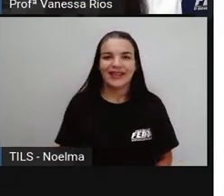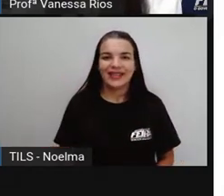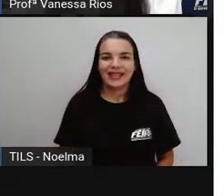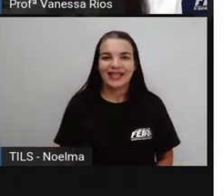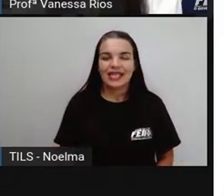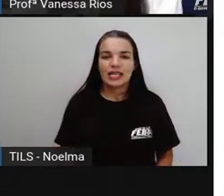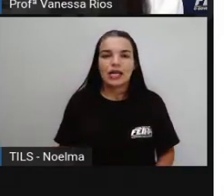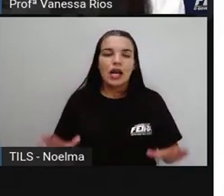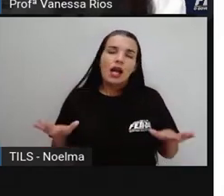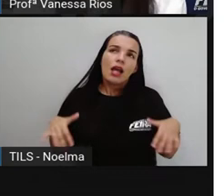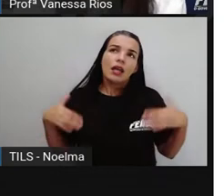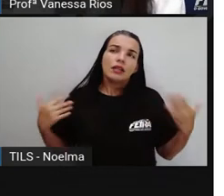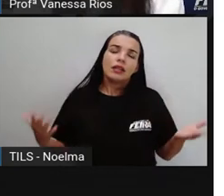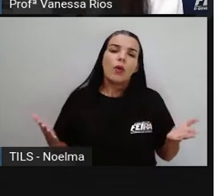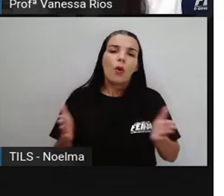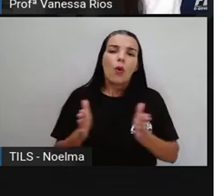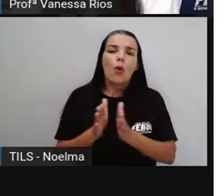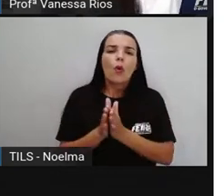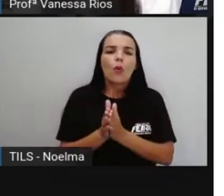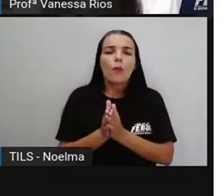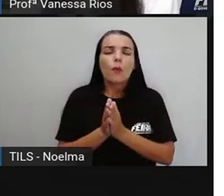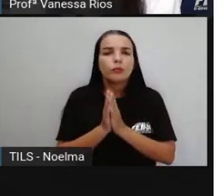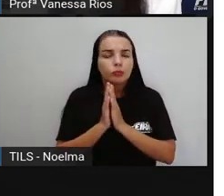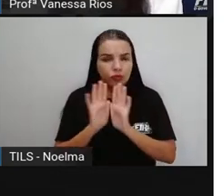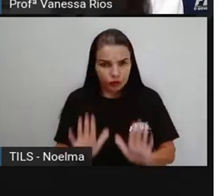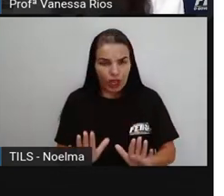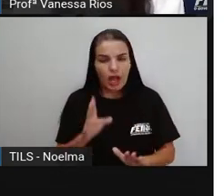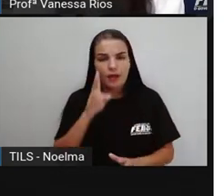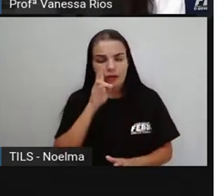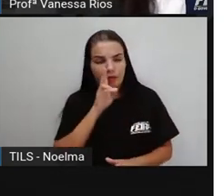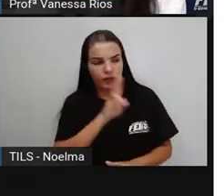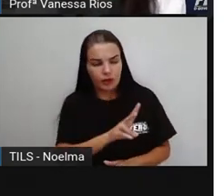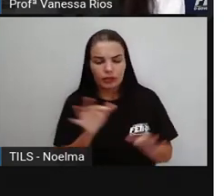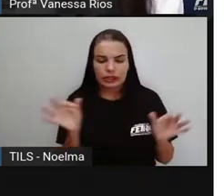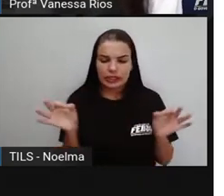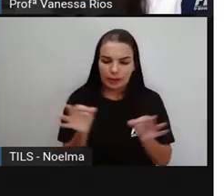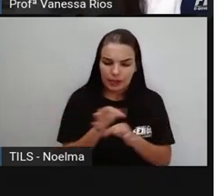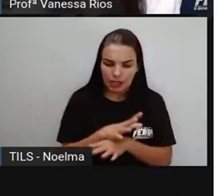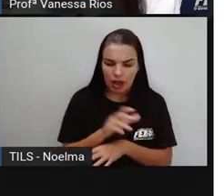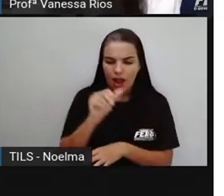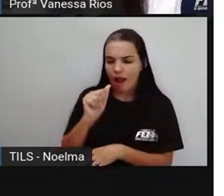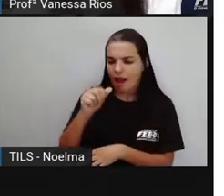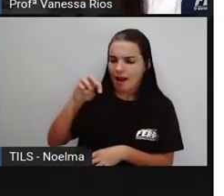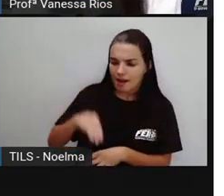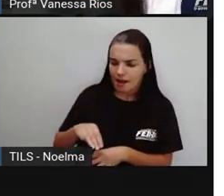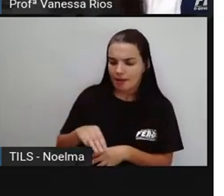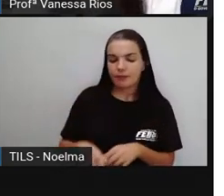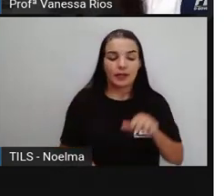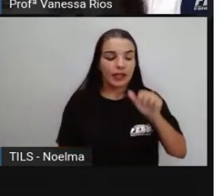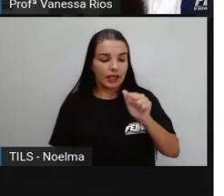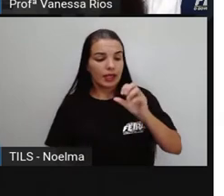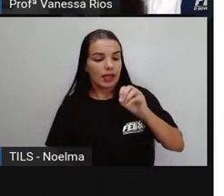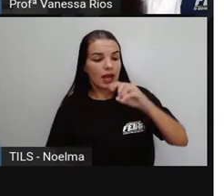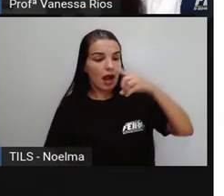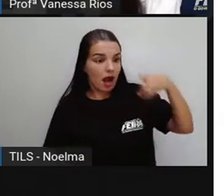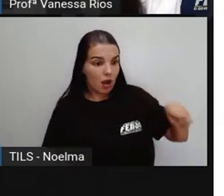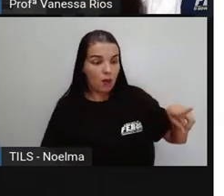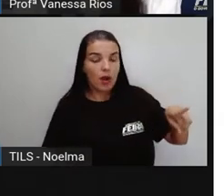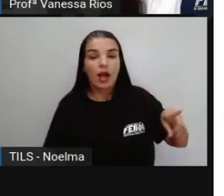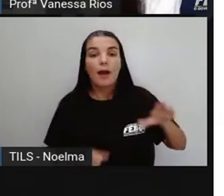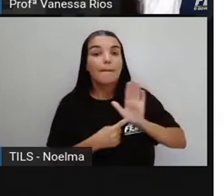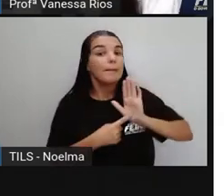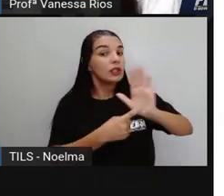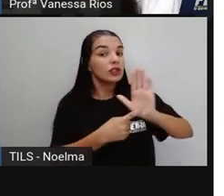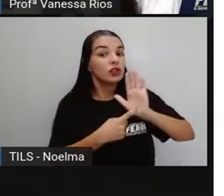E aí, então, neste caso, a gente já observou que as terminações an e an vão indicar tempos diferentes,